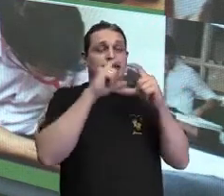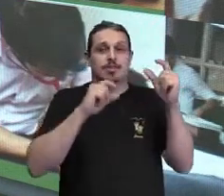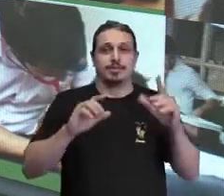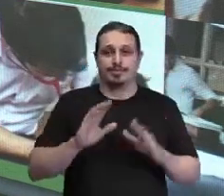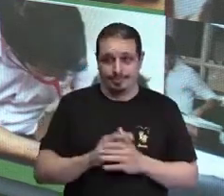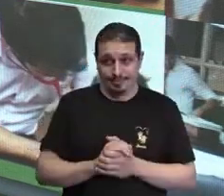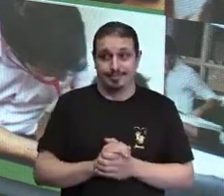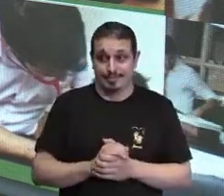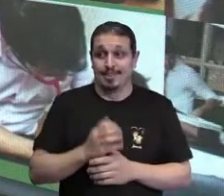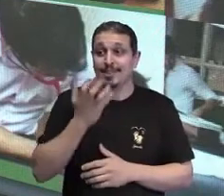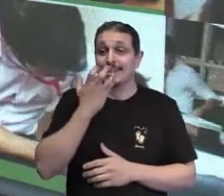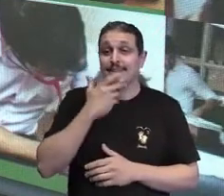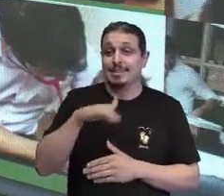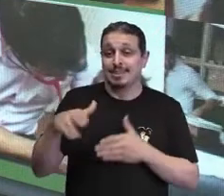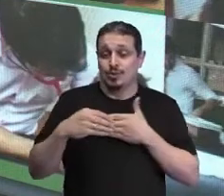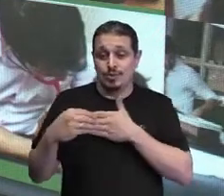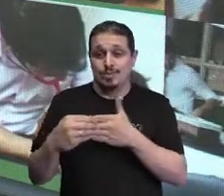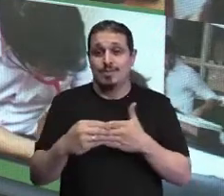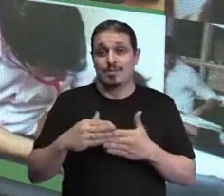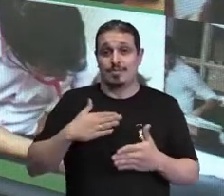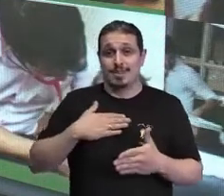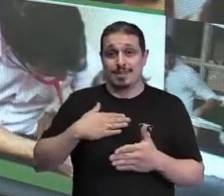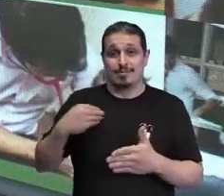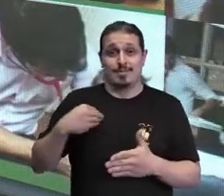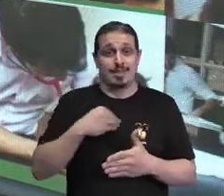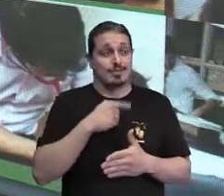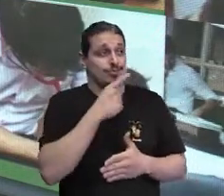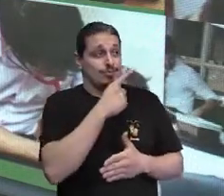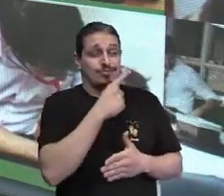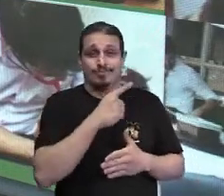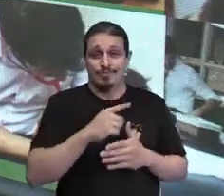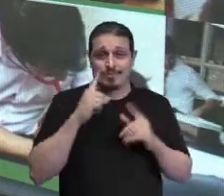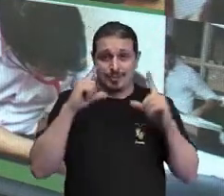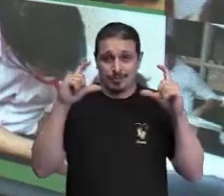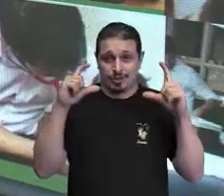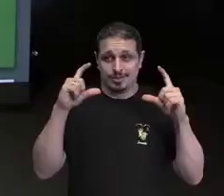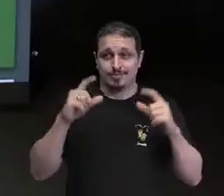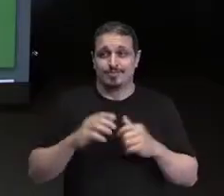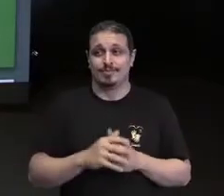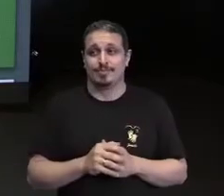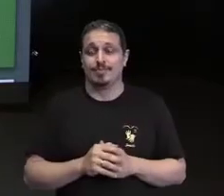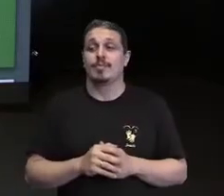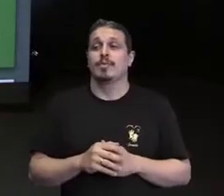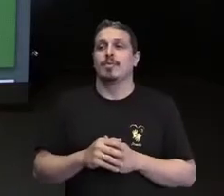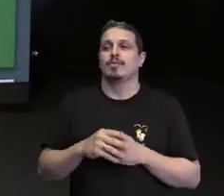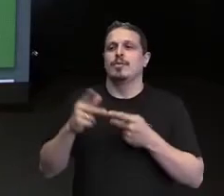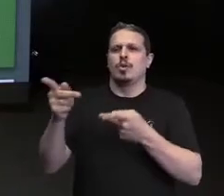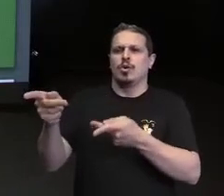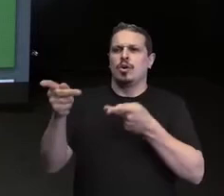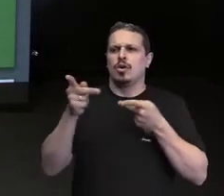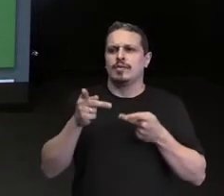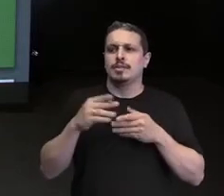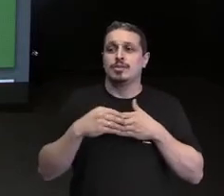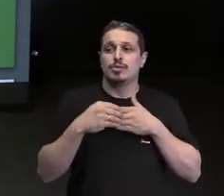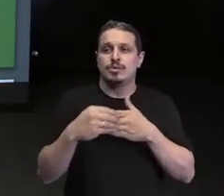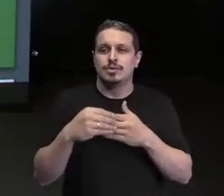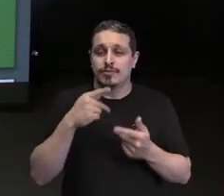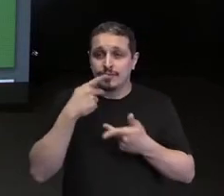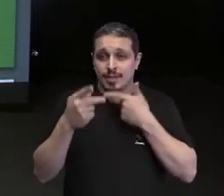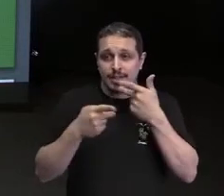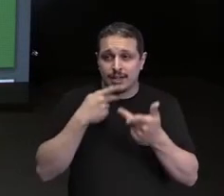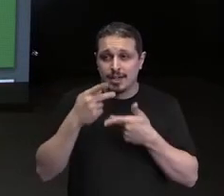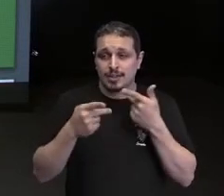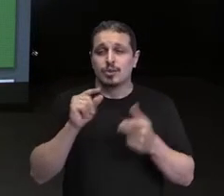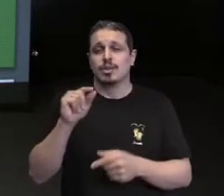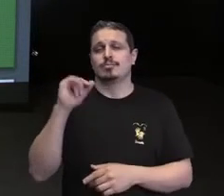Essas crianças que eu convidei aqui para me ajudarem nessa fala e me ajudarem a